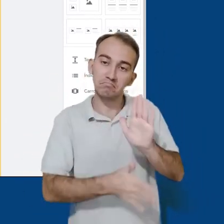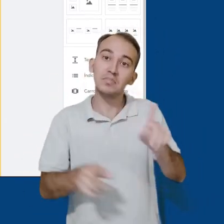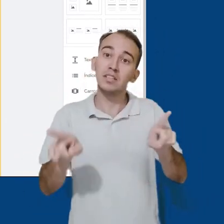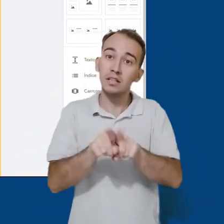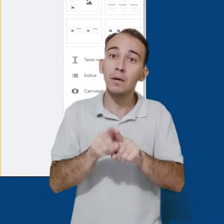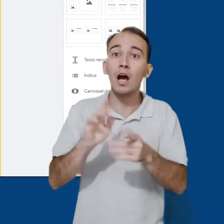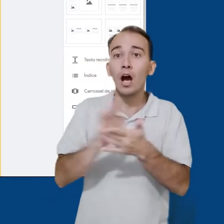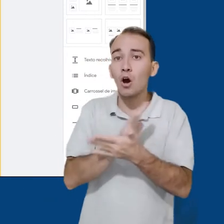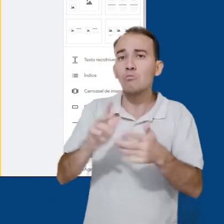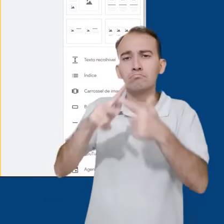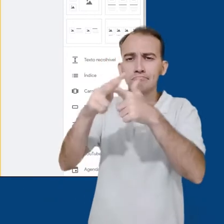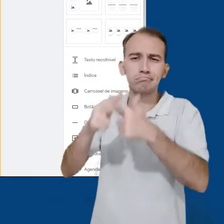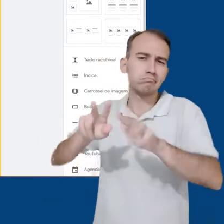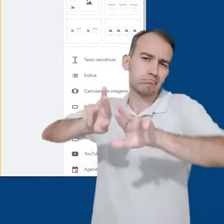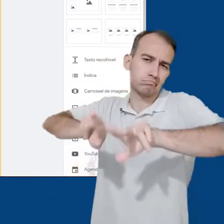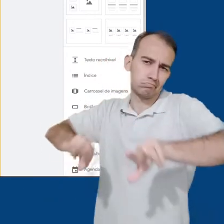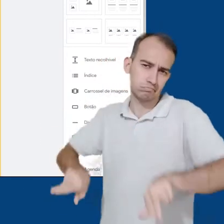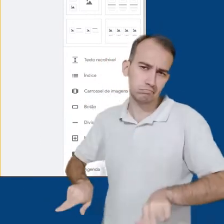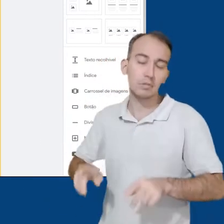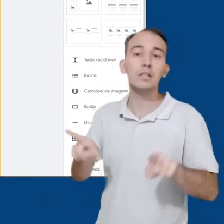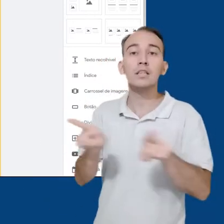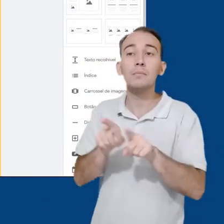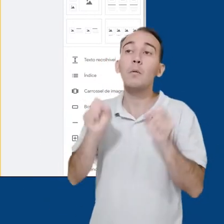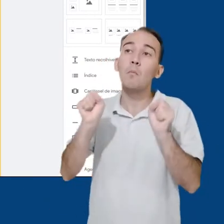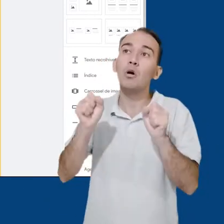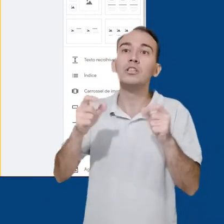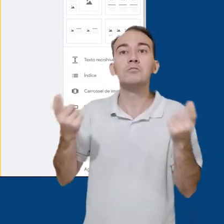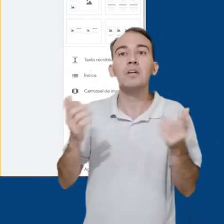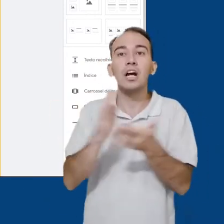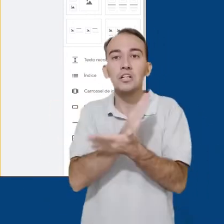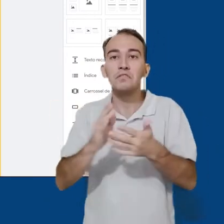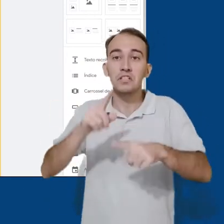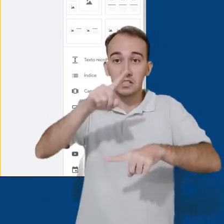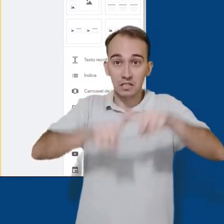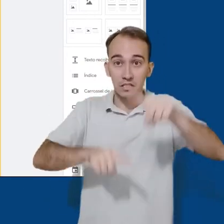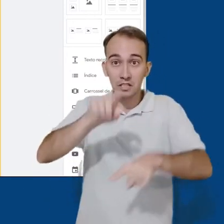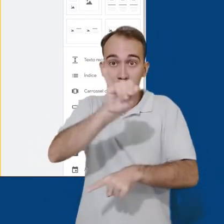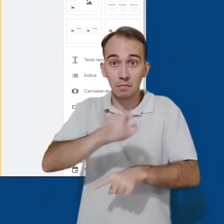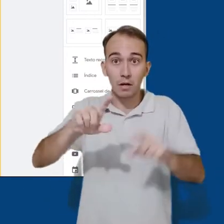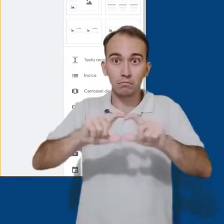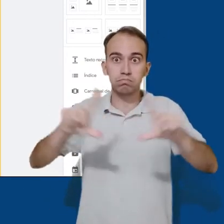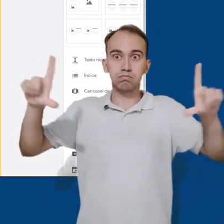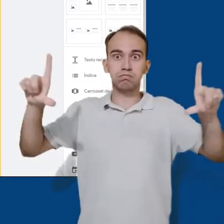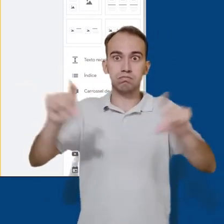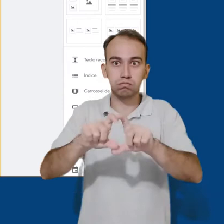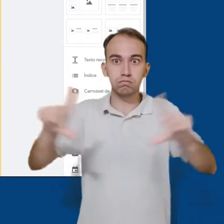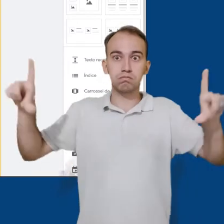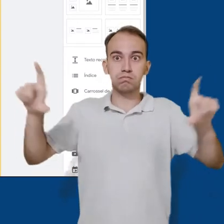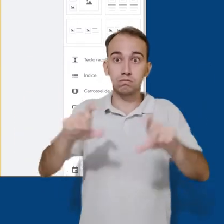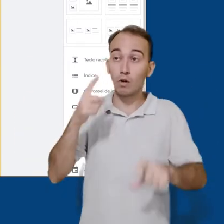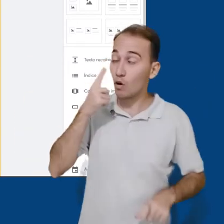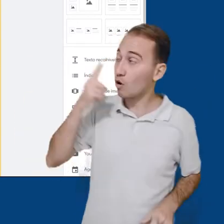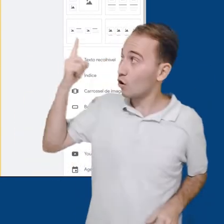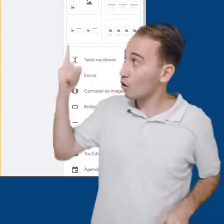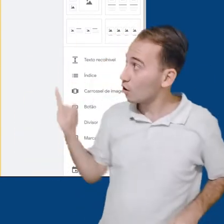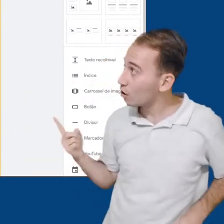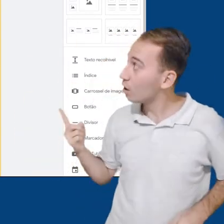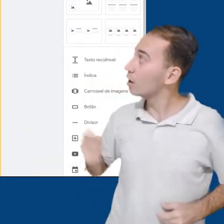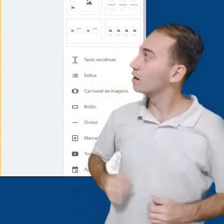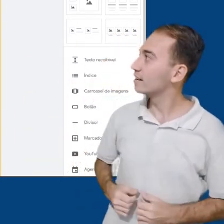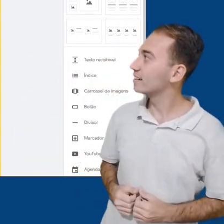personalizável, temos como ajustar o tamanho dos elementos. Por exemplo, podemos ajustar a largura